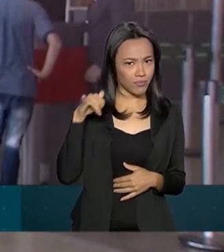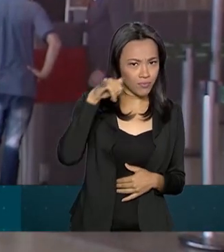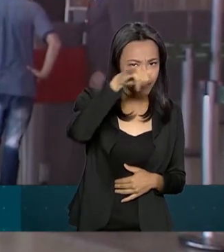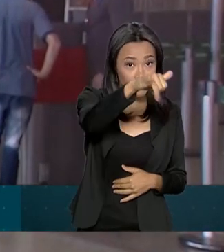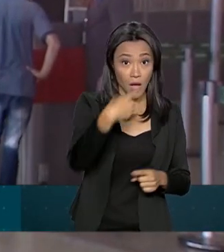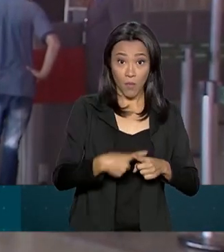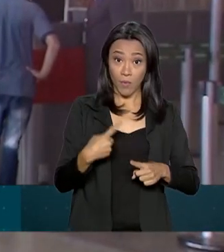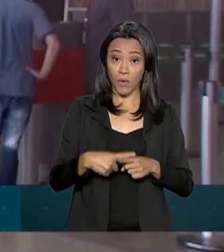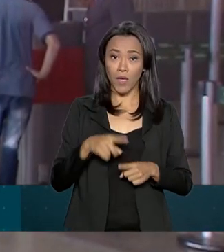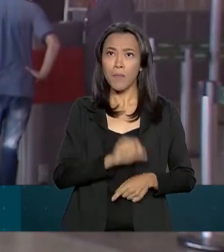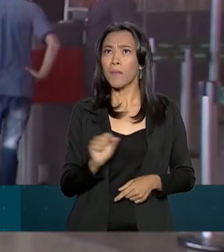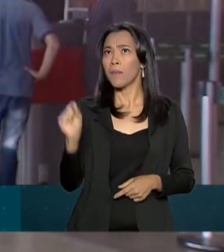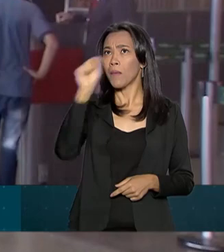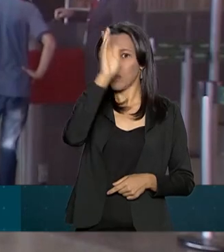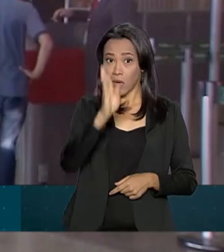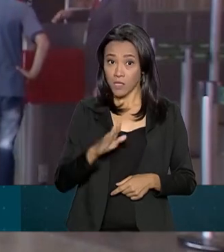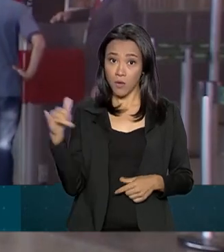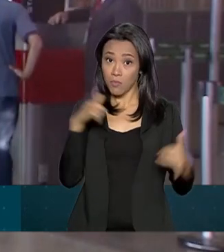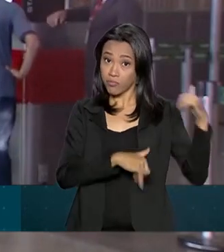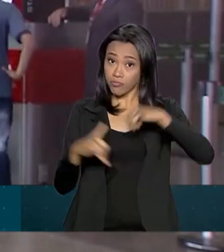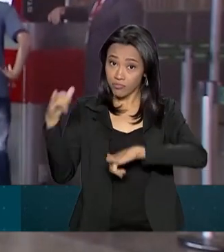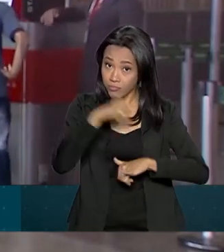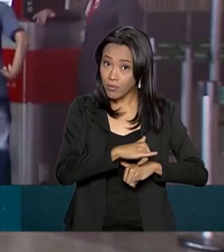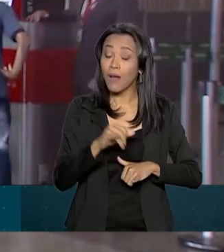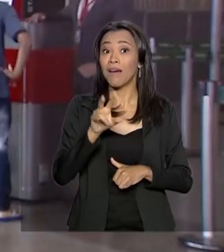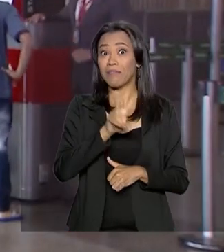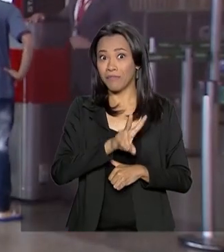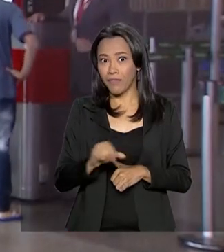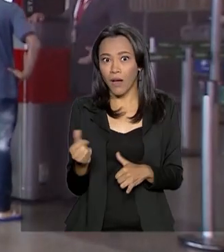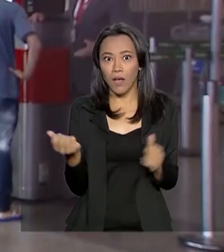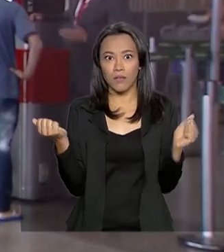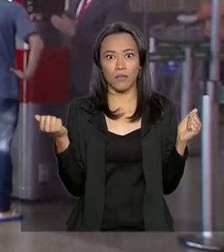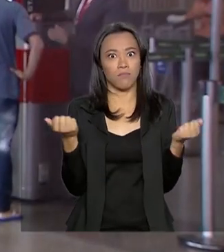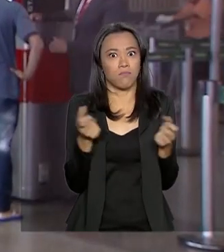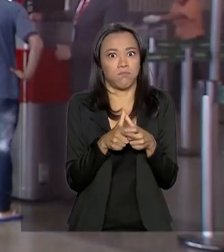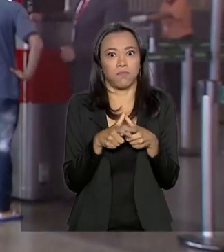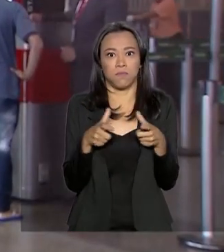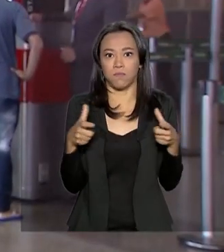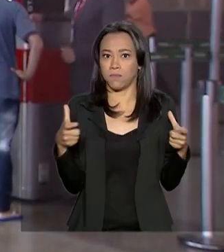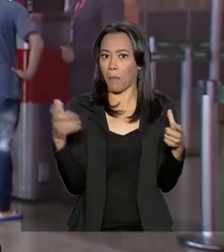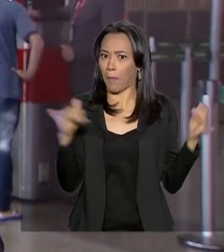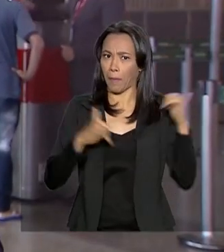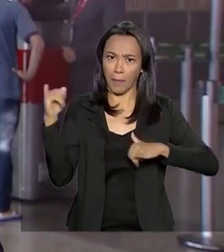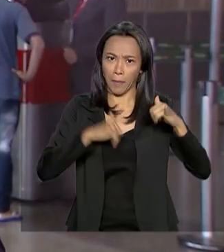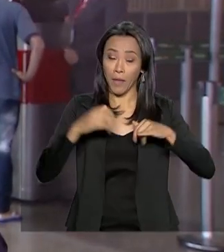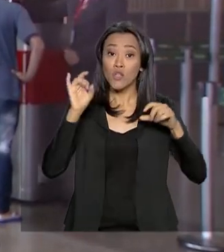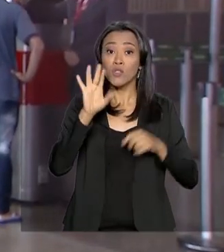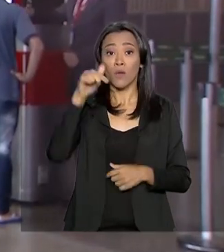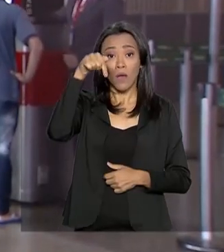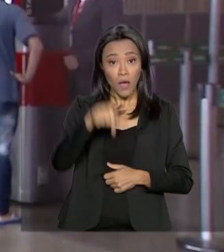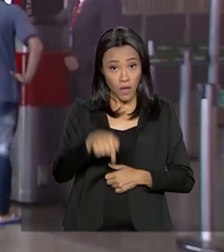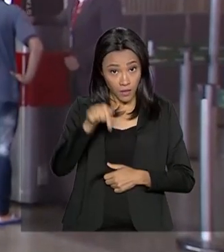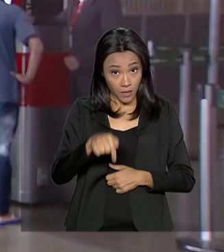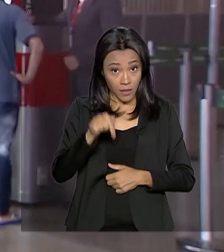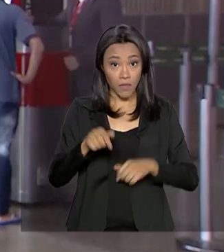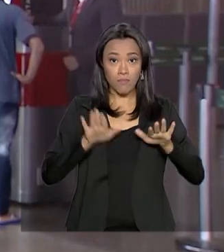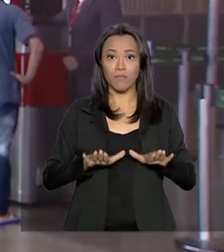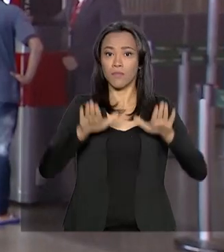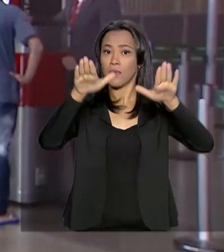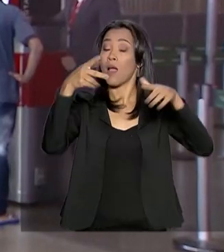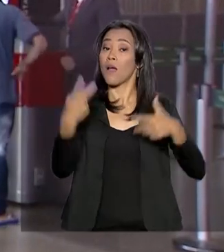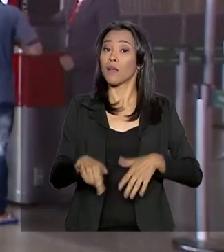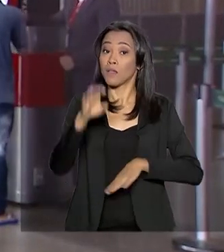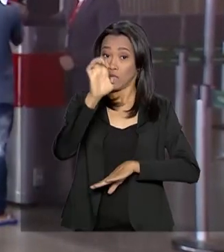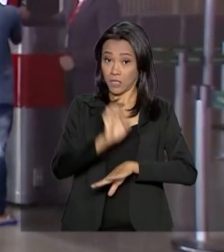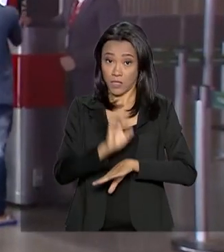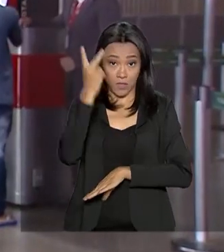nos aeroportos brasileiros durante o período de feriado vai se intensificar. Somente aqui em Guarulhos, a companhia que administra o